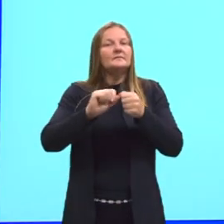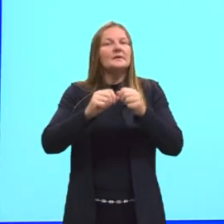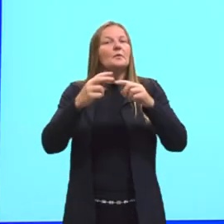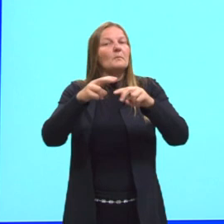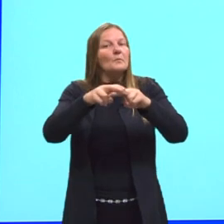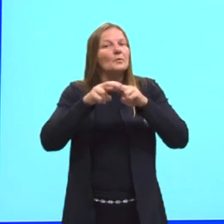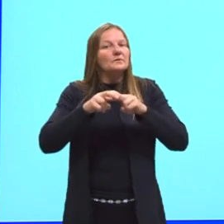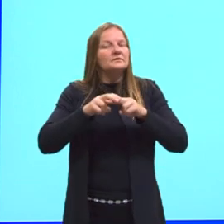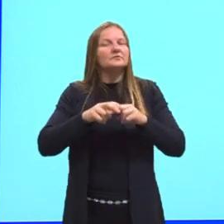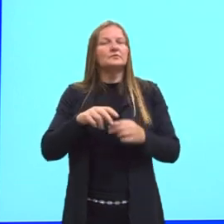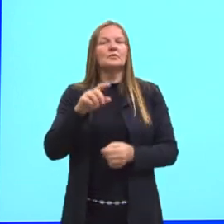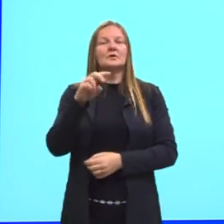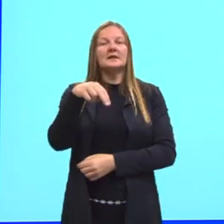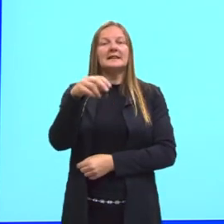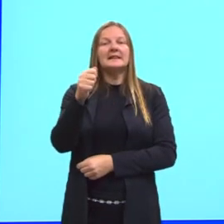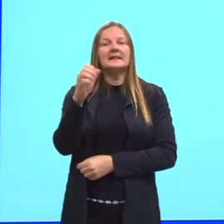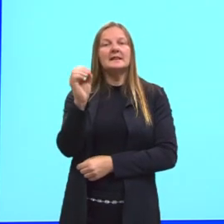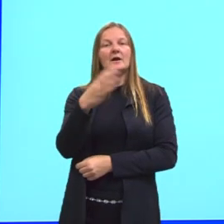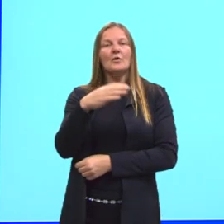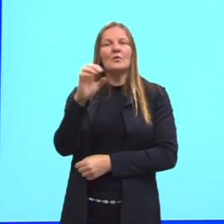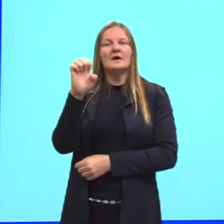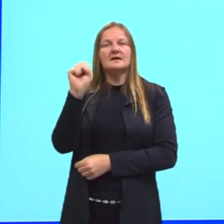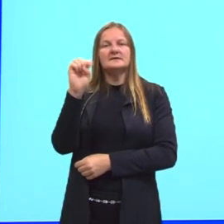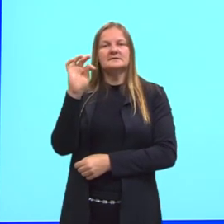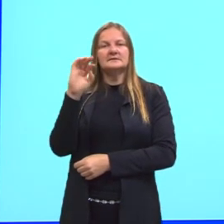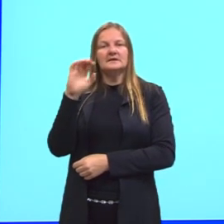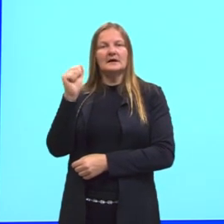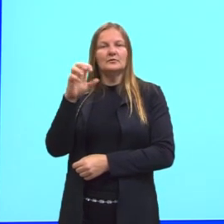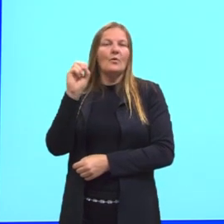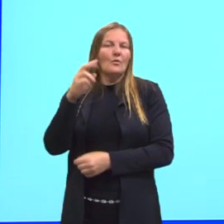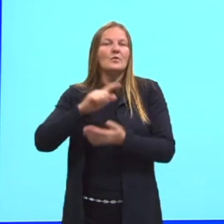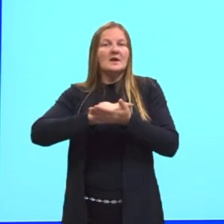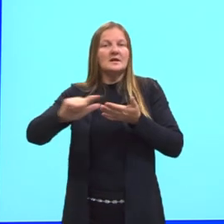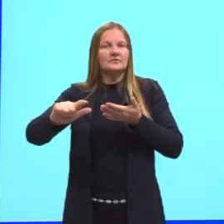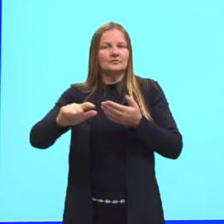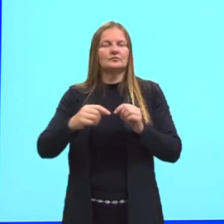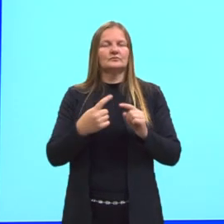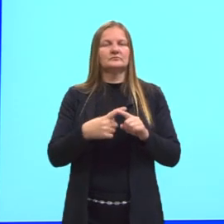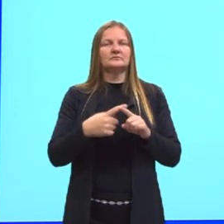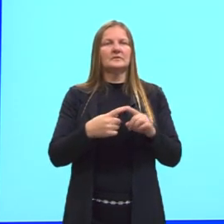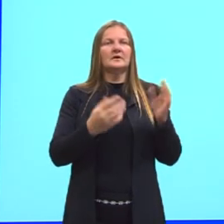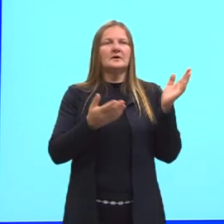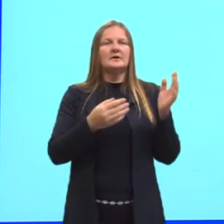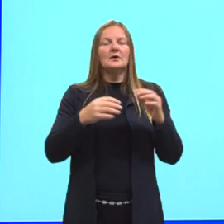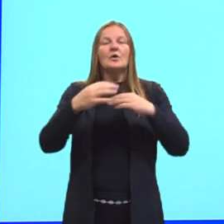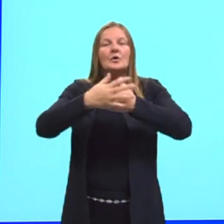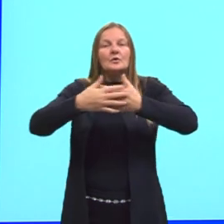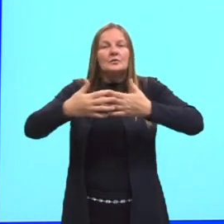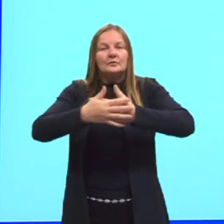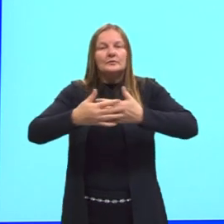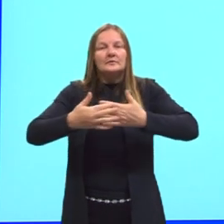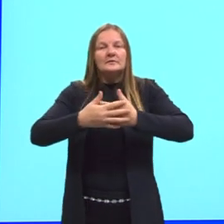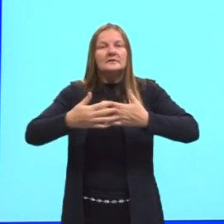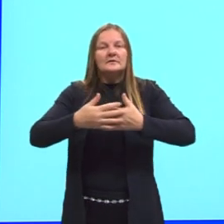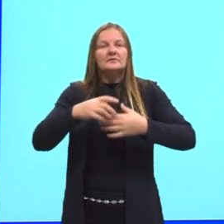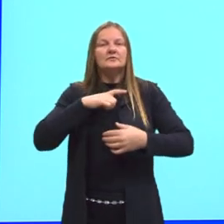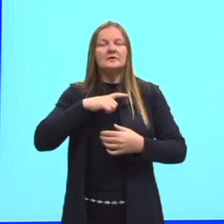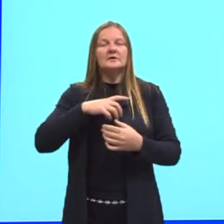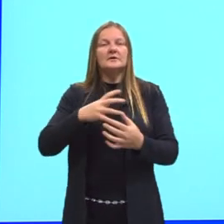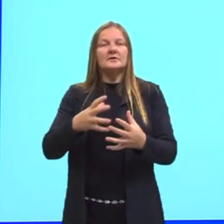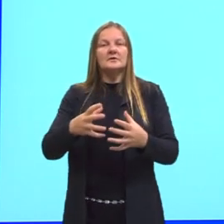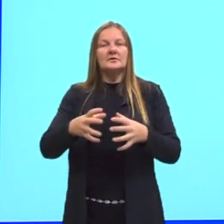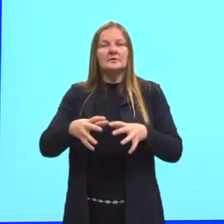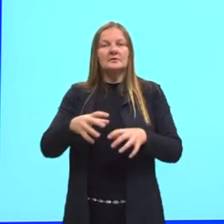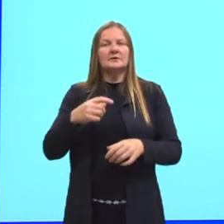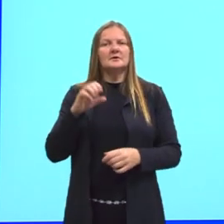do não estriado ou liso. Agora, nós temos o tecido que tem, sim, contração involuntária,